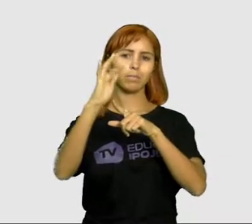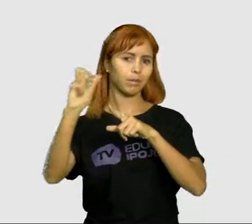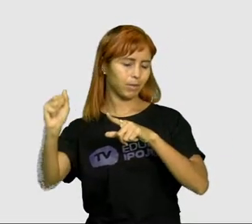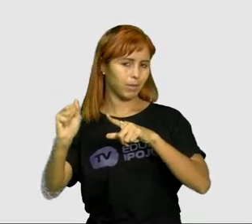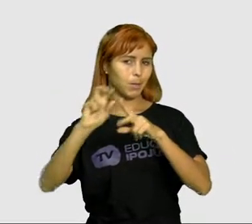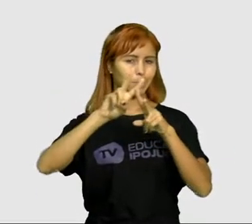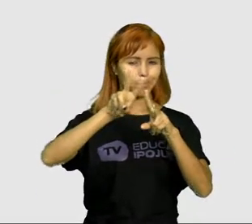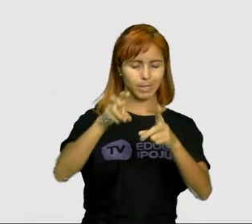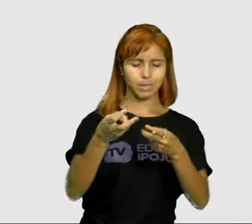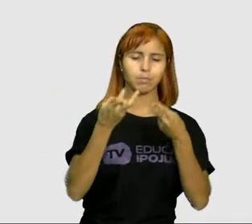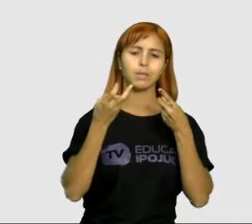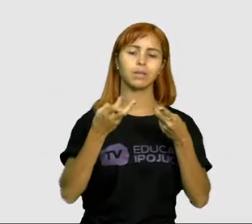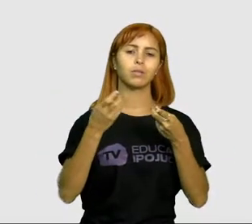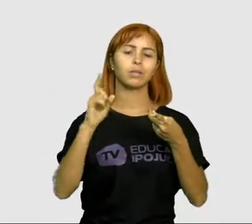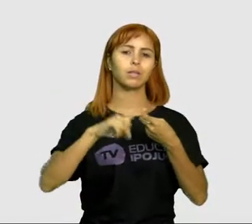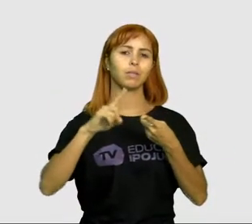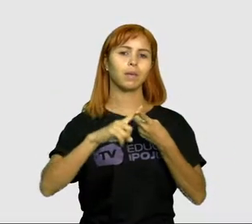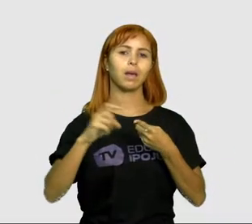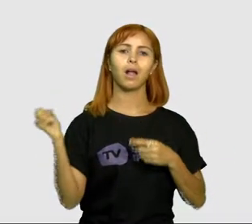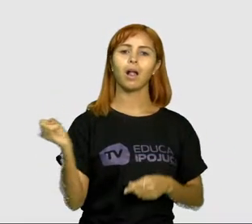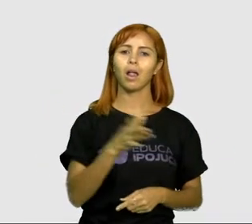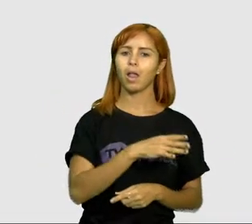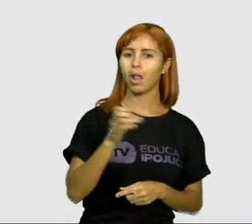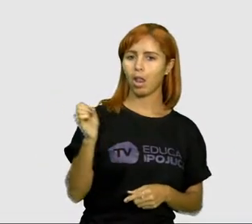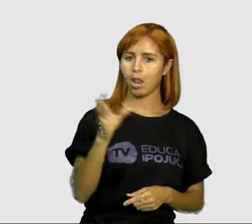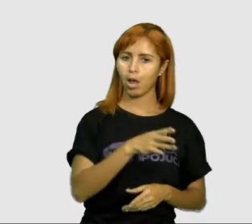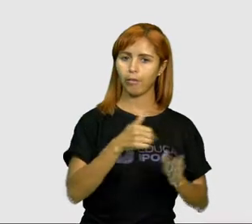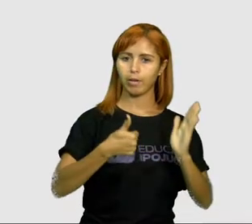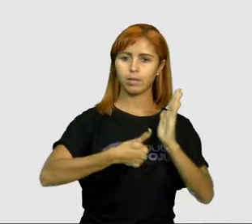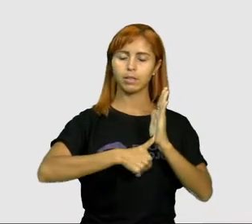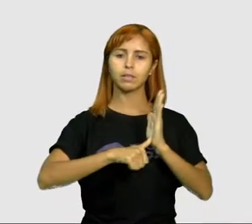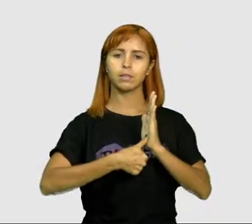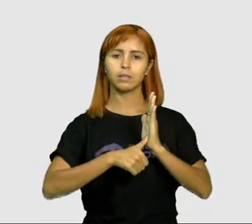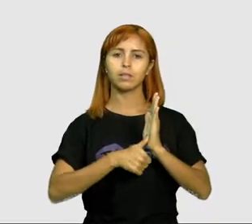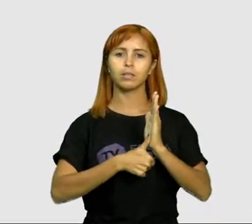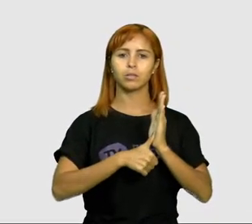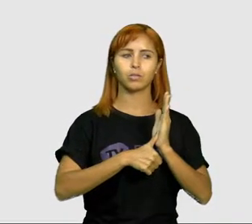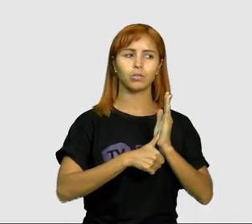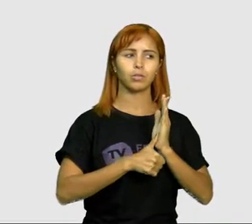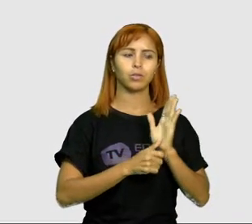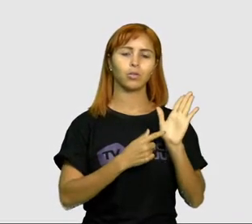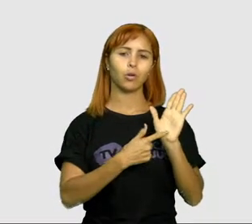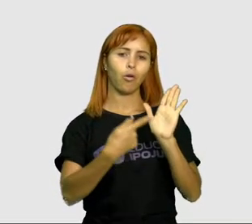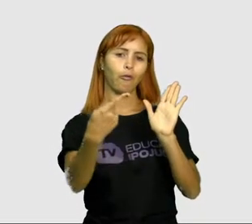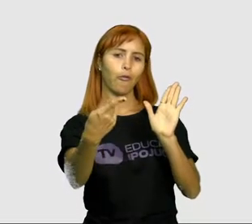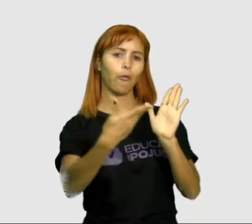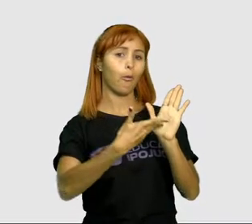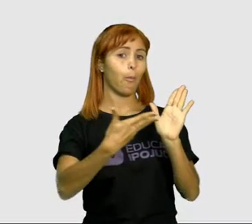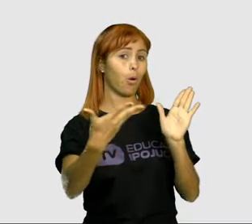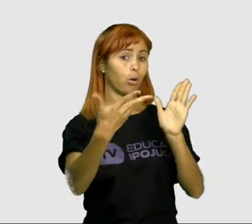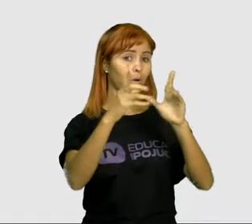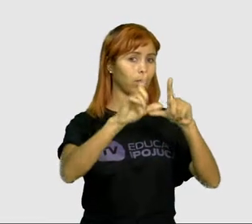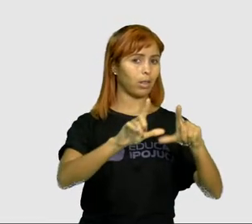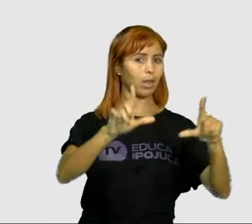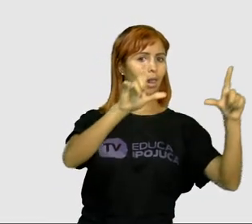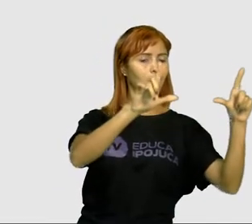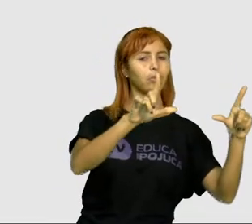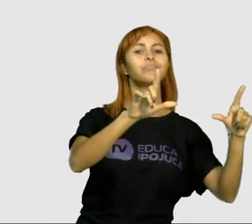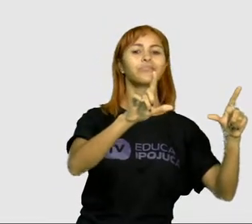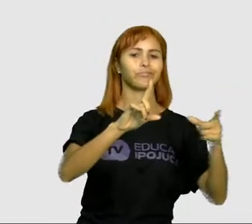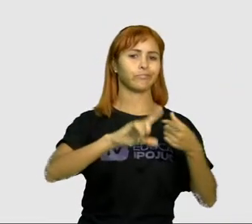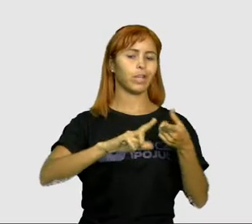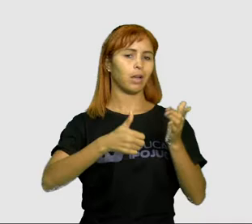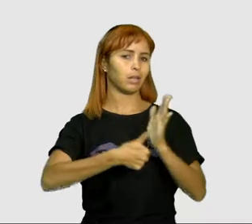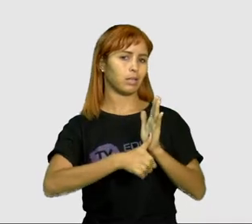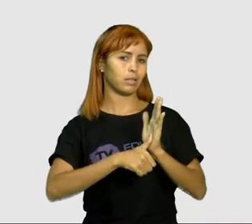Percebendo, então, que aqui a gente tem a nova identidade, portanto, é um novo formato da nossa identidade. A nova carteira de